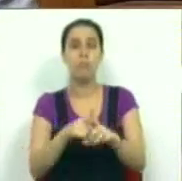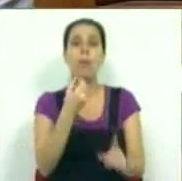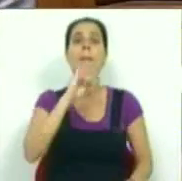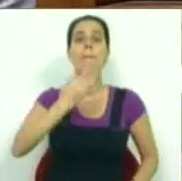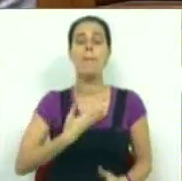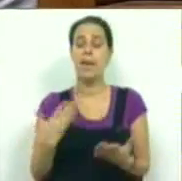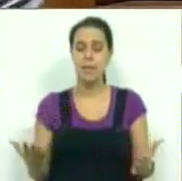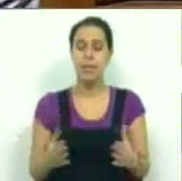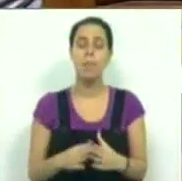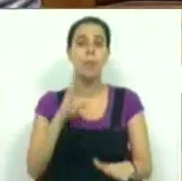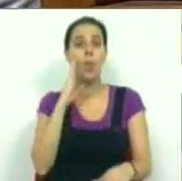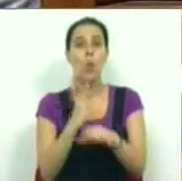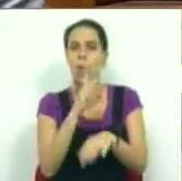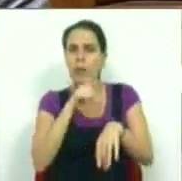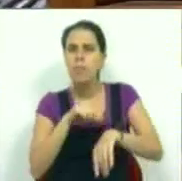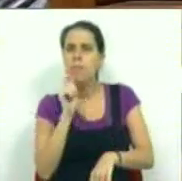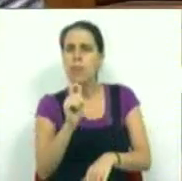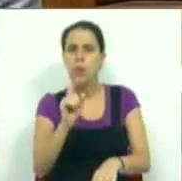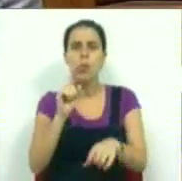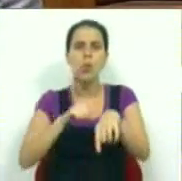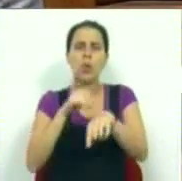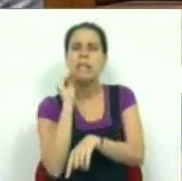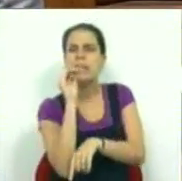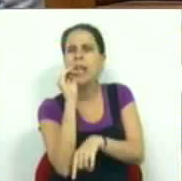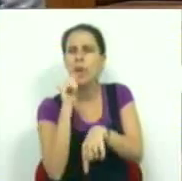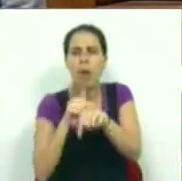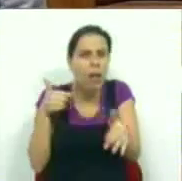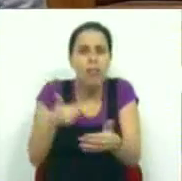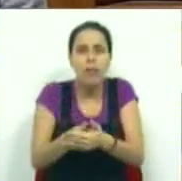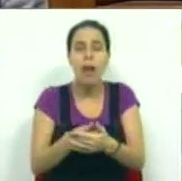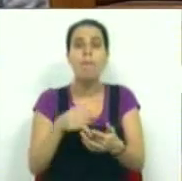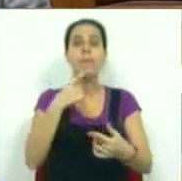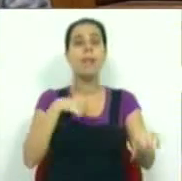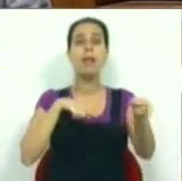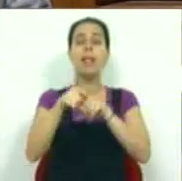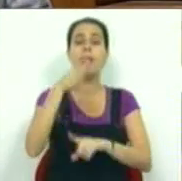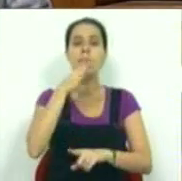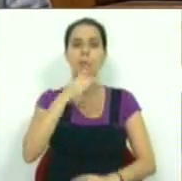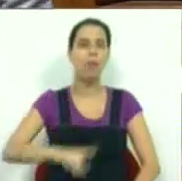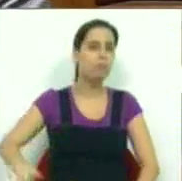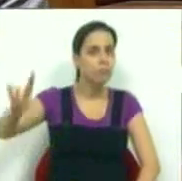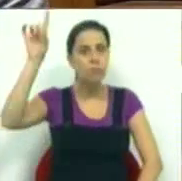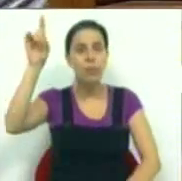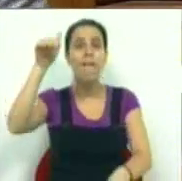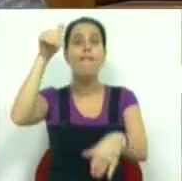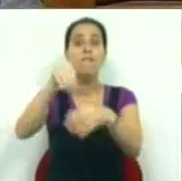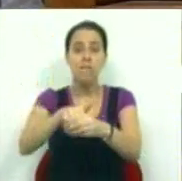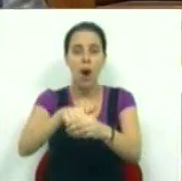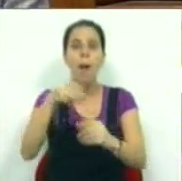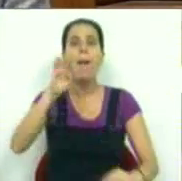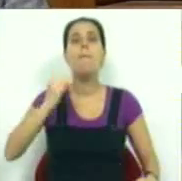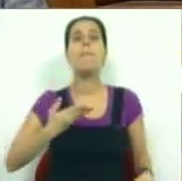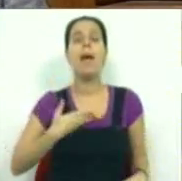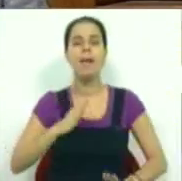que o PSD, no último minuto, no último segundo, quando os deputados já tinham o braço levantado para votar, o